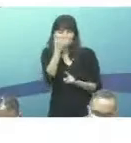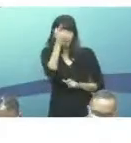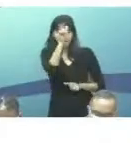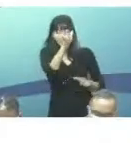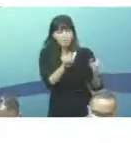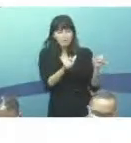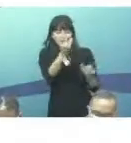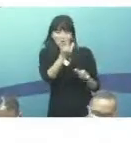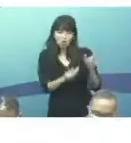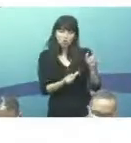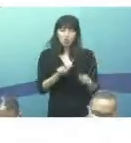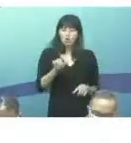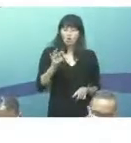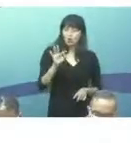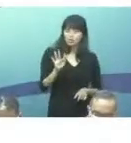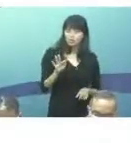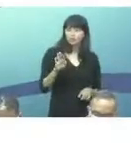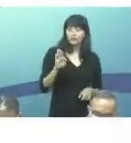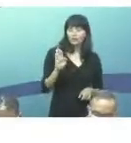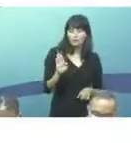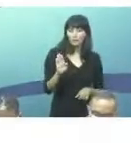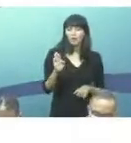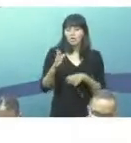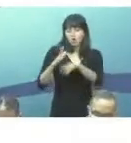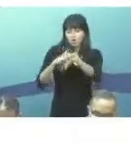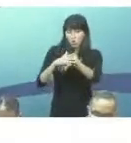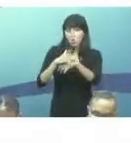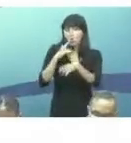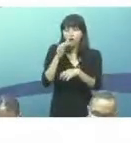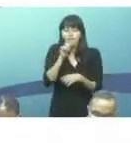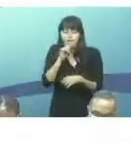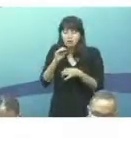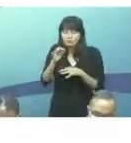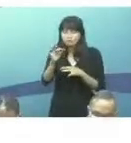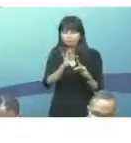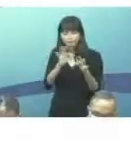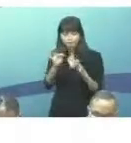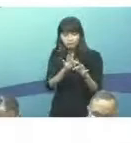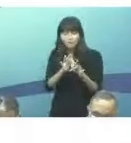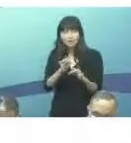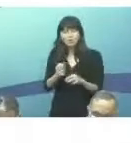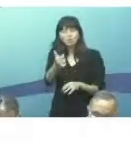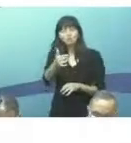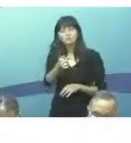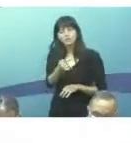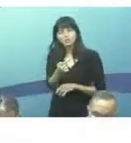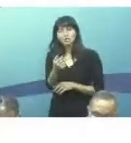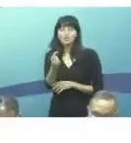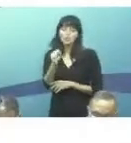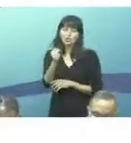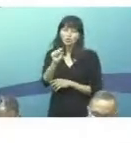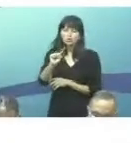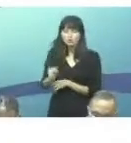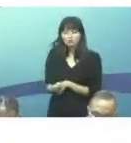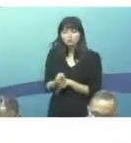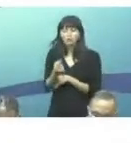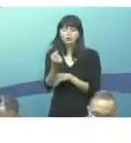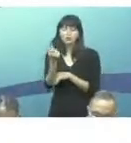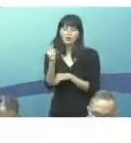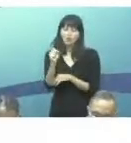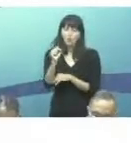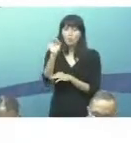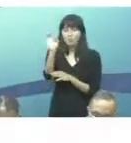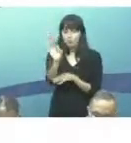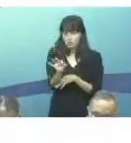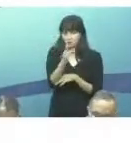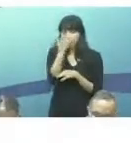com TB pura, TB mesmo, em tratamento, quase 70%, 68,4% das pessoas